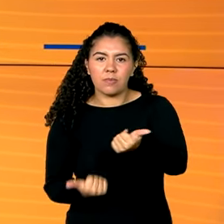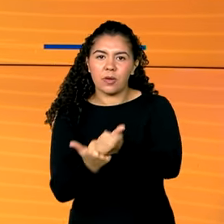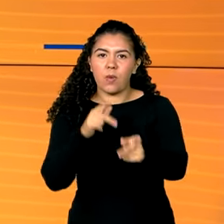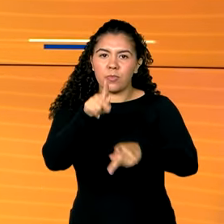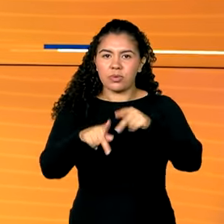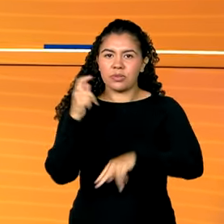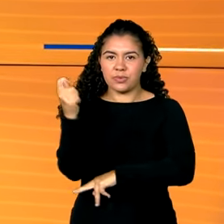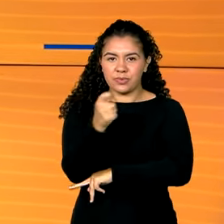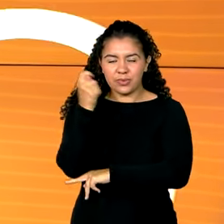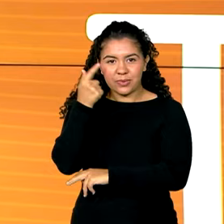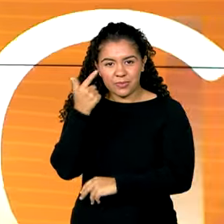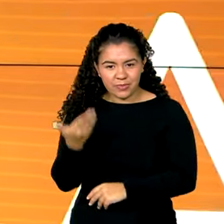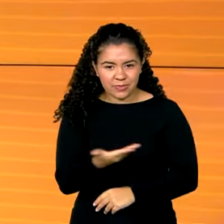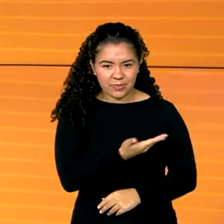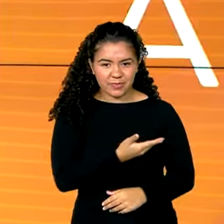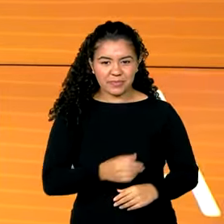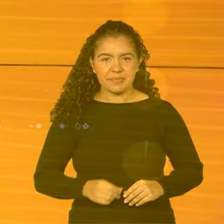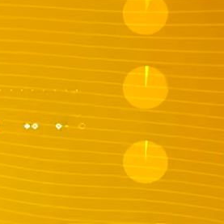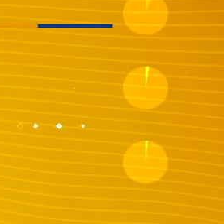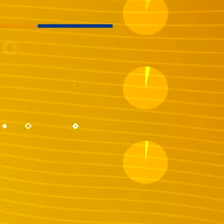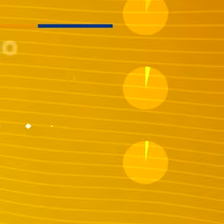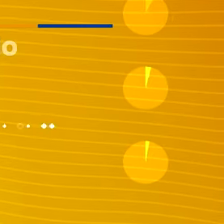população gaúcha. Voltamos em instantes.